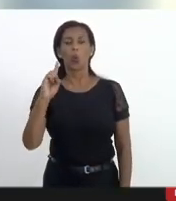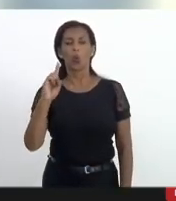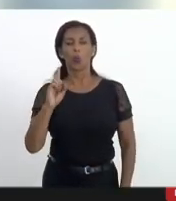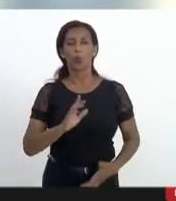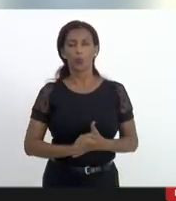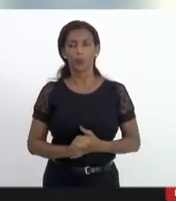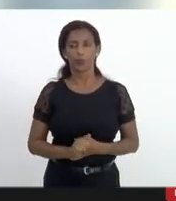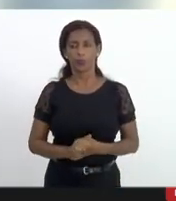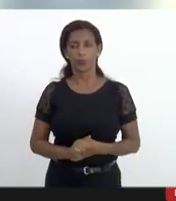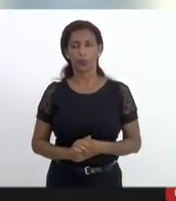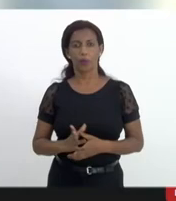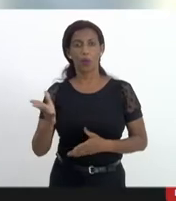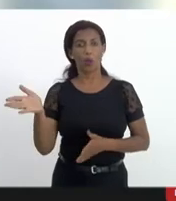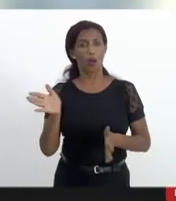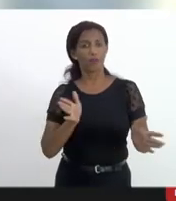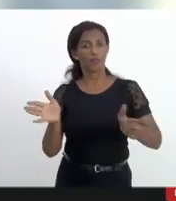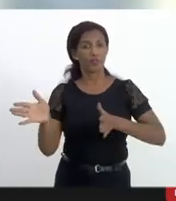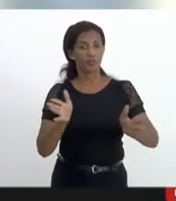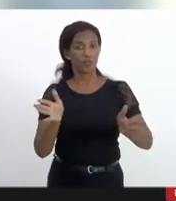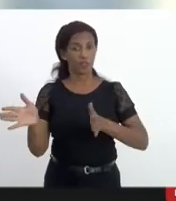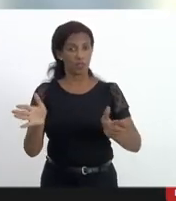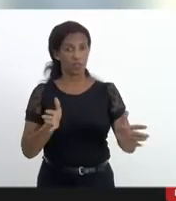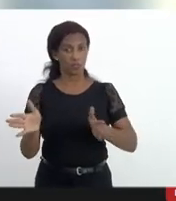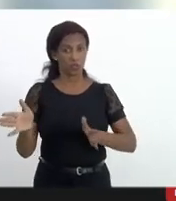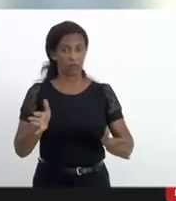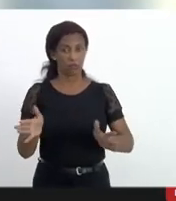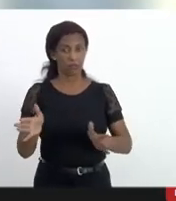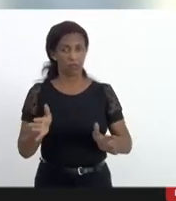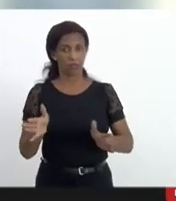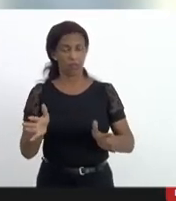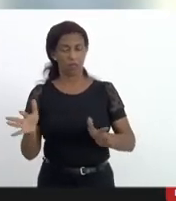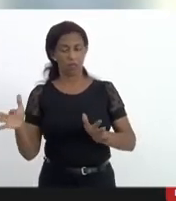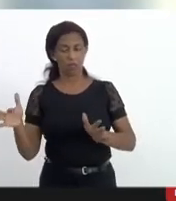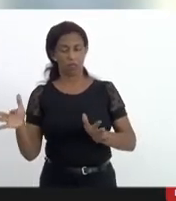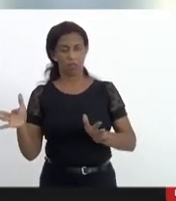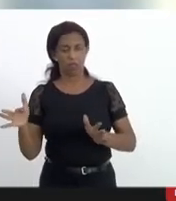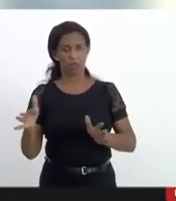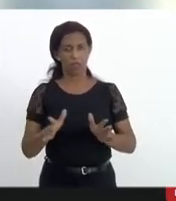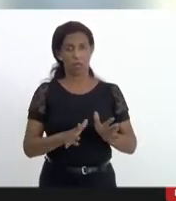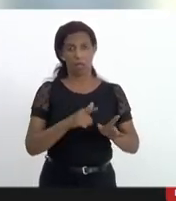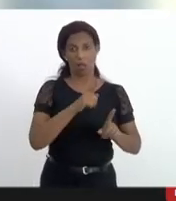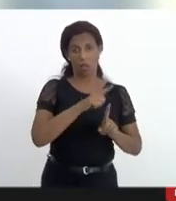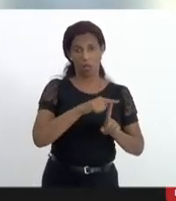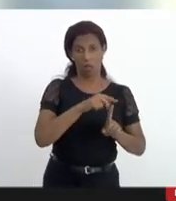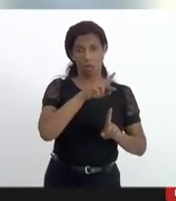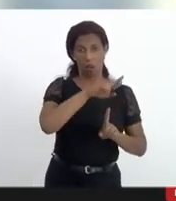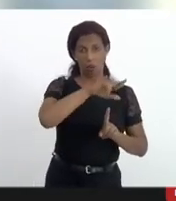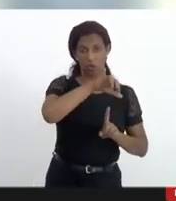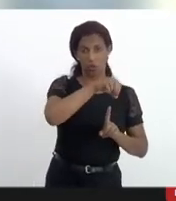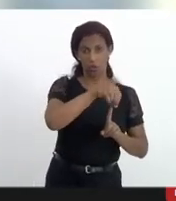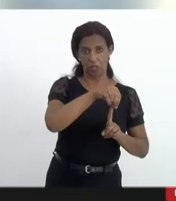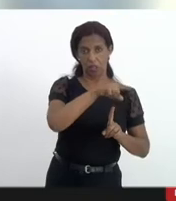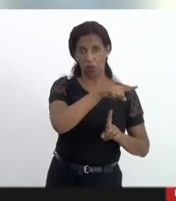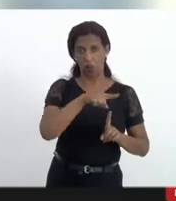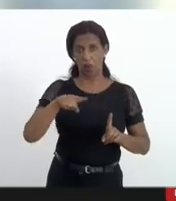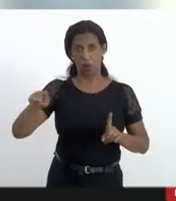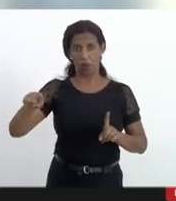as vias que ligam o Rio de Janeiro a outros estados da região sudeste